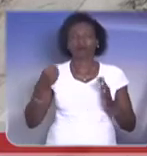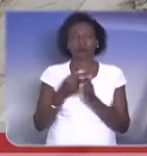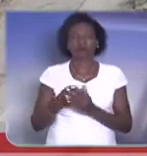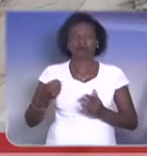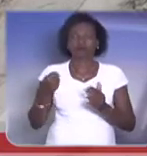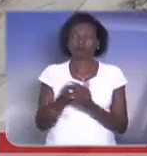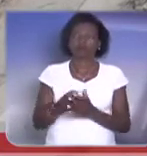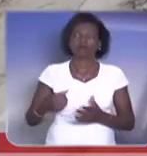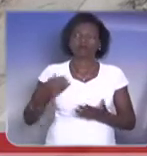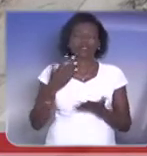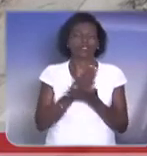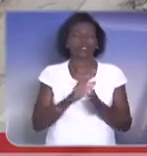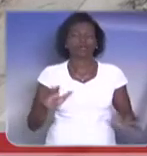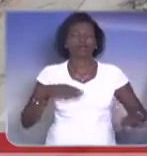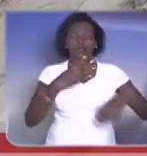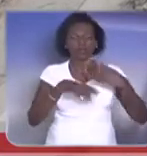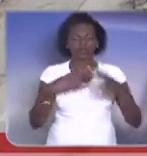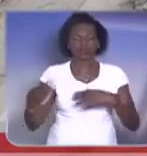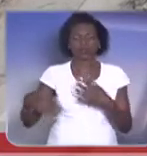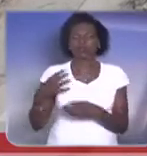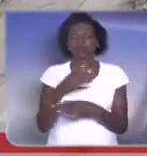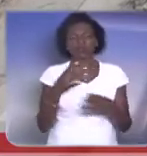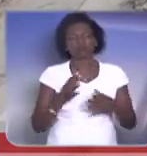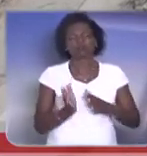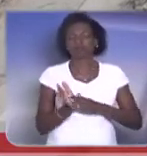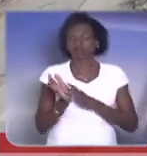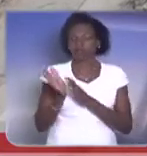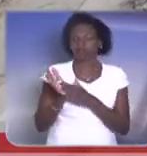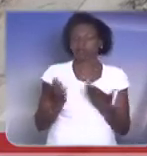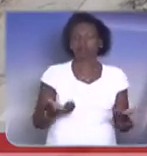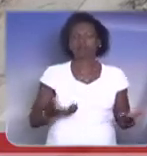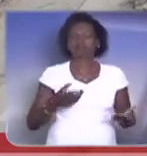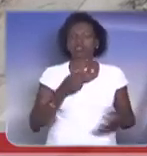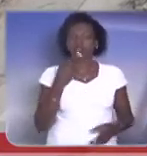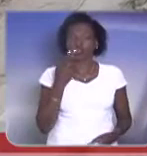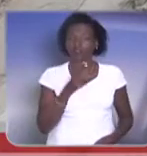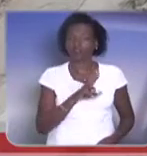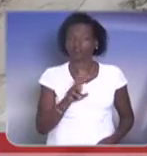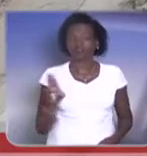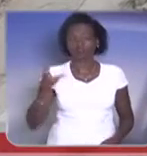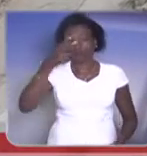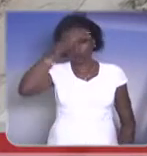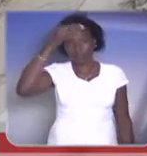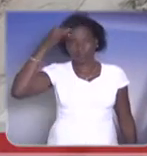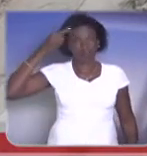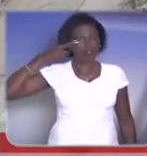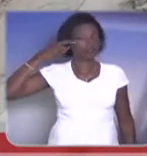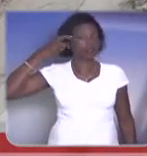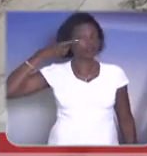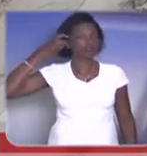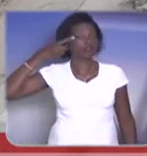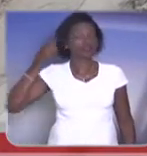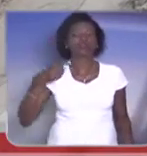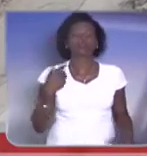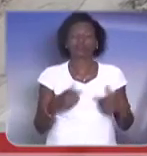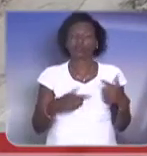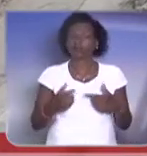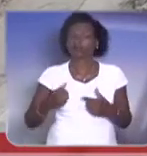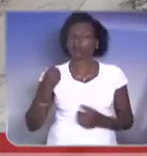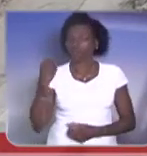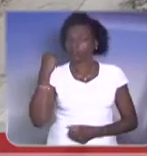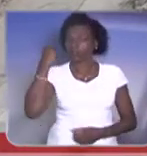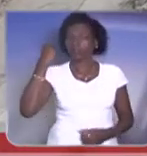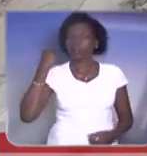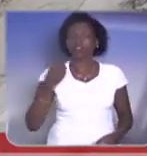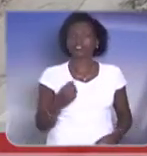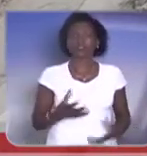desordem urbana. E eu quero aqui parabenizar e citar a figura do nosso prefeito João Dória, que tem trabalhado forte nesse